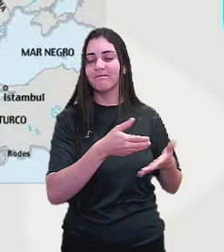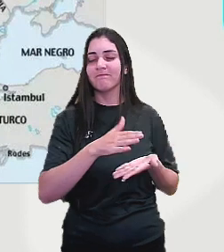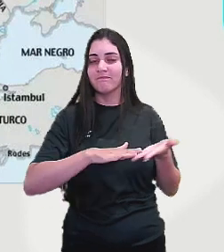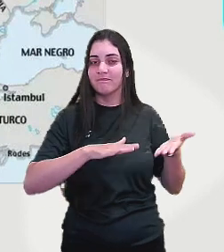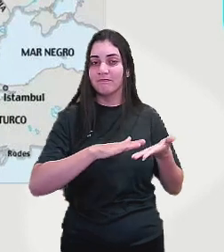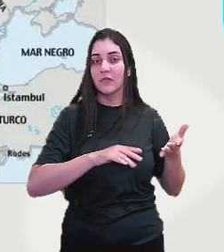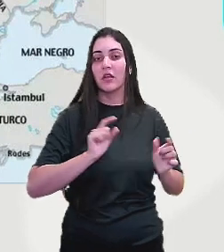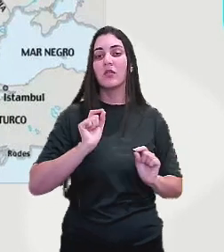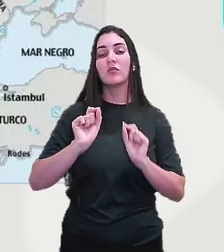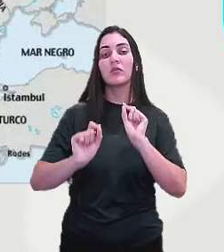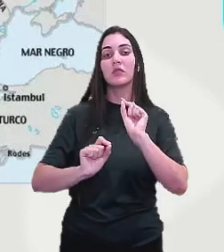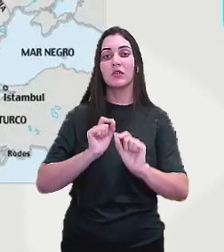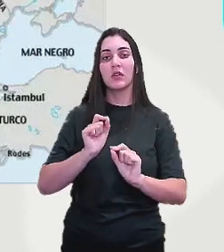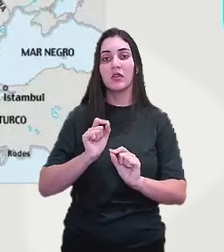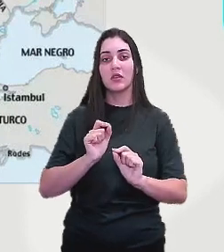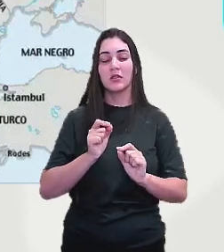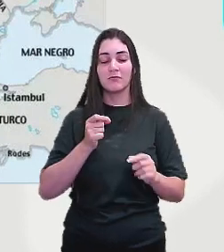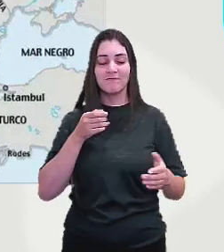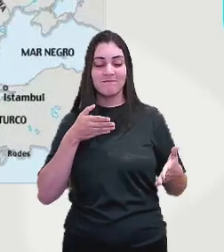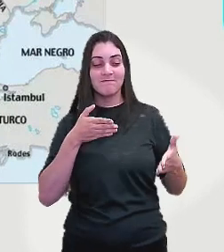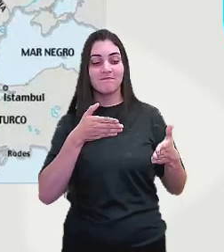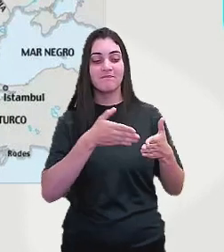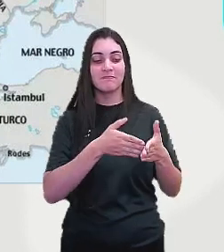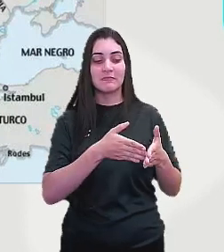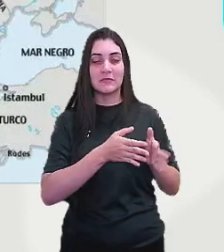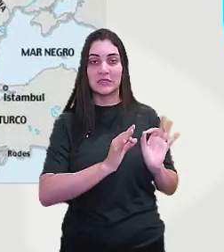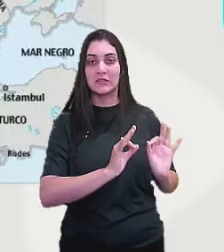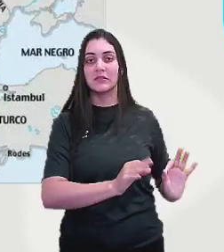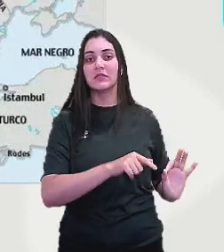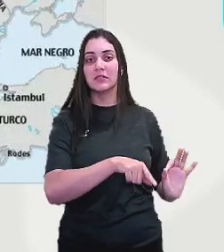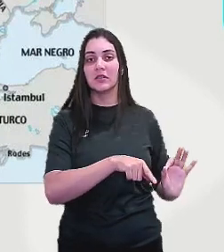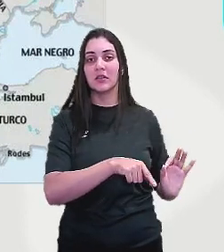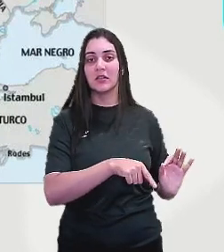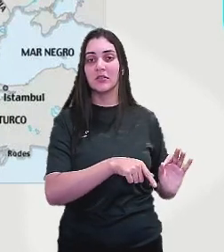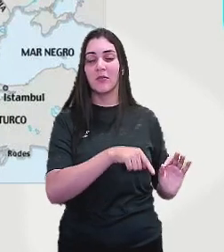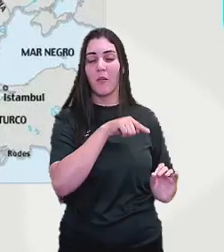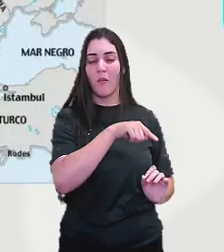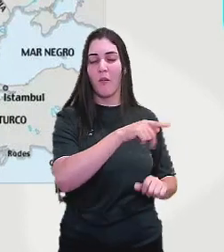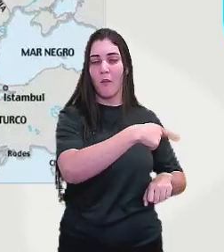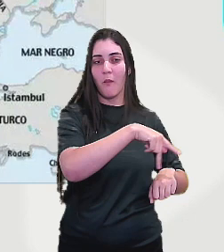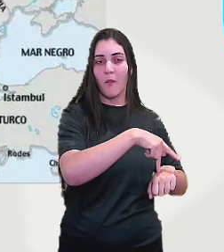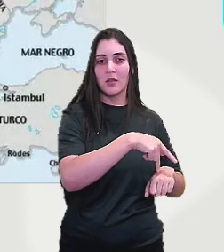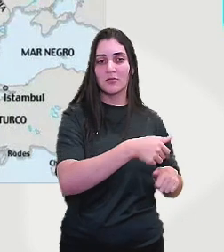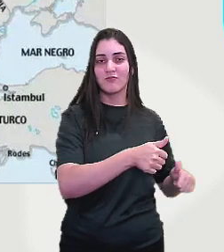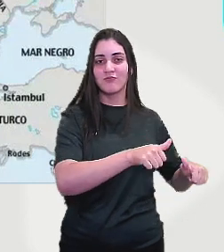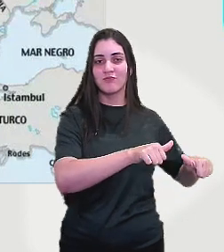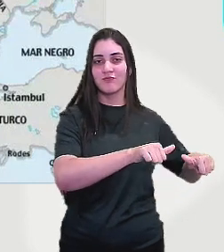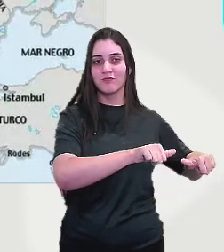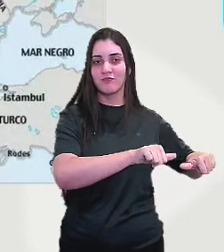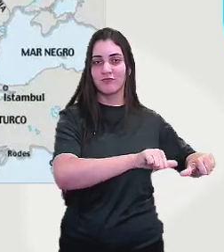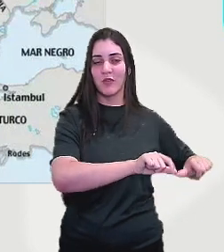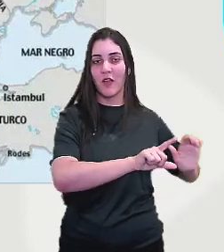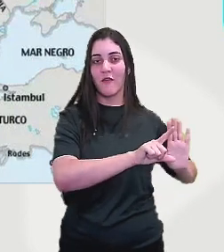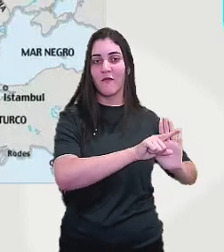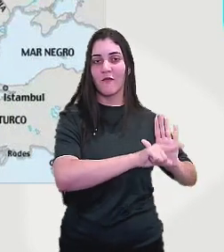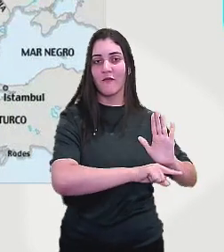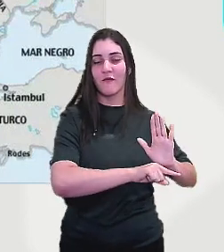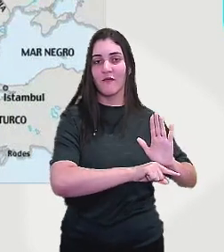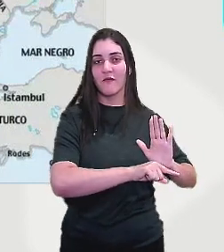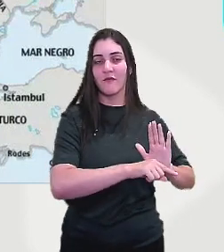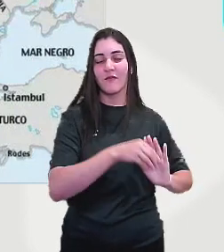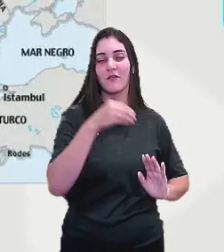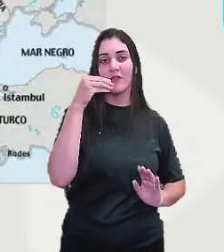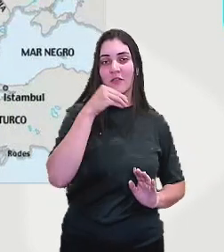embate direto para enfraquecer o Império Britânico. Então, essa